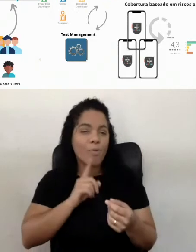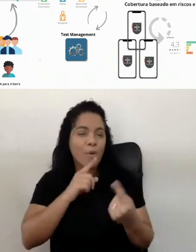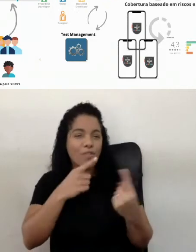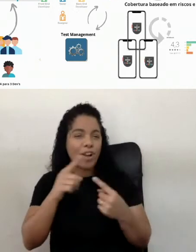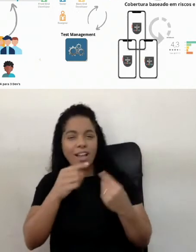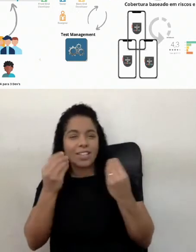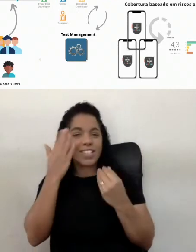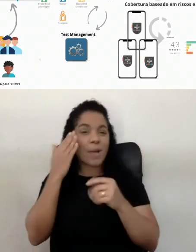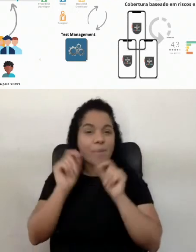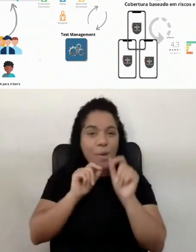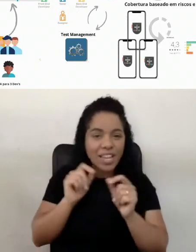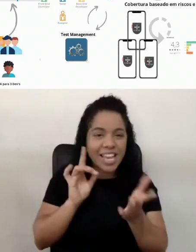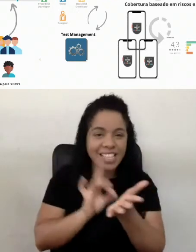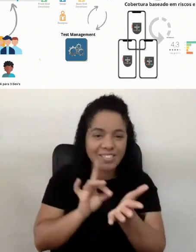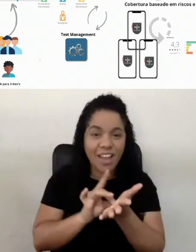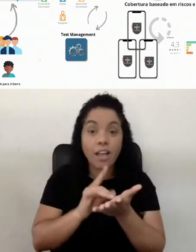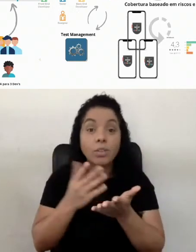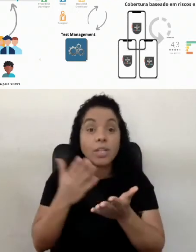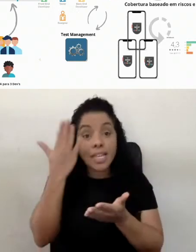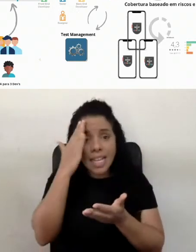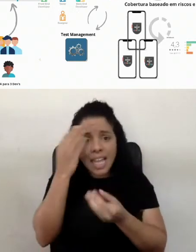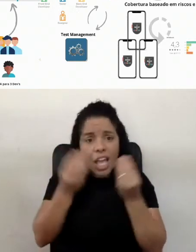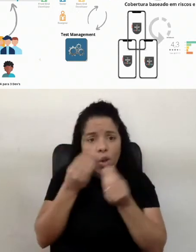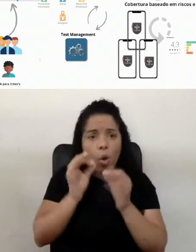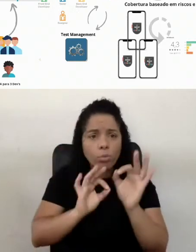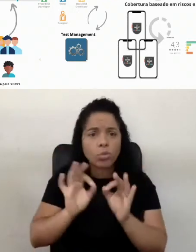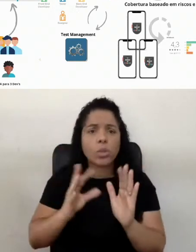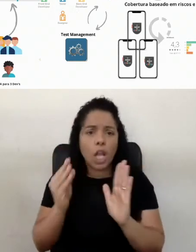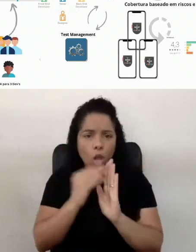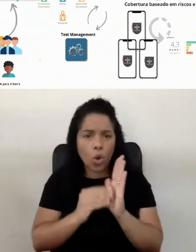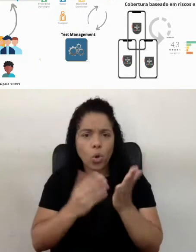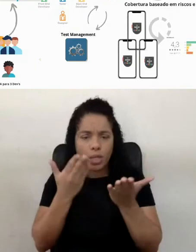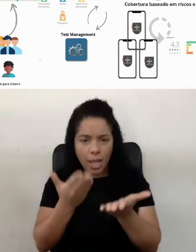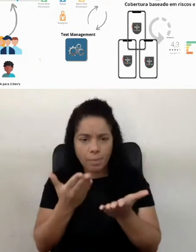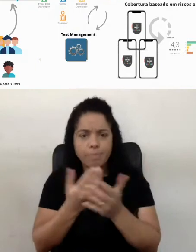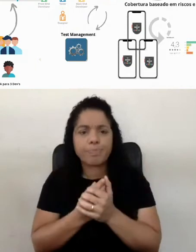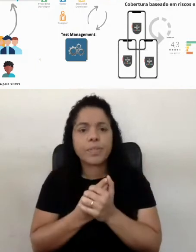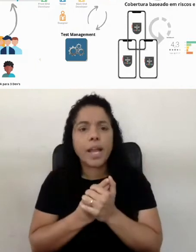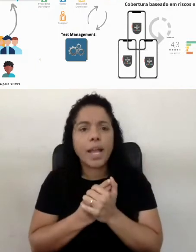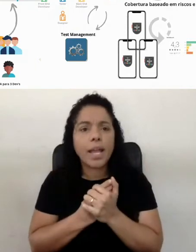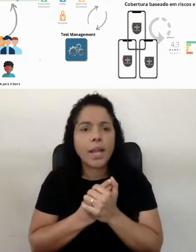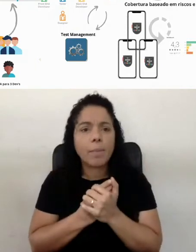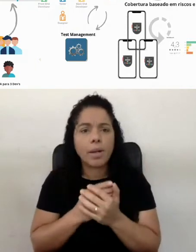entender de fato como que é a estrutura, e aqui eu coloquei uma estrutura baseada em